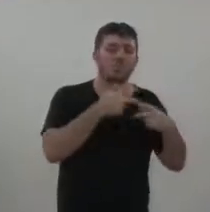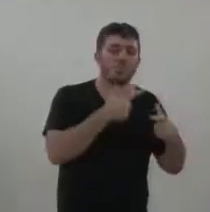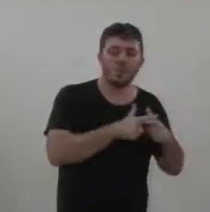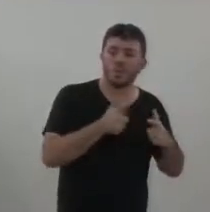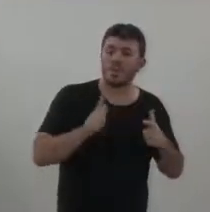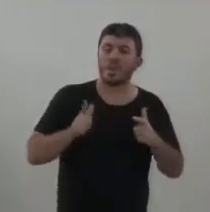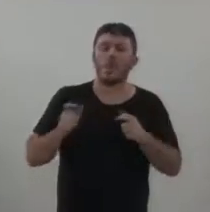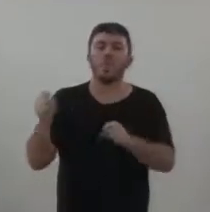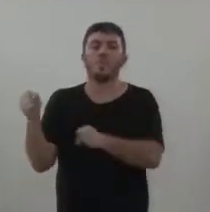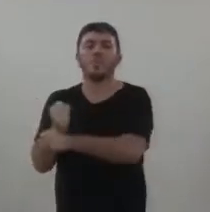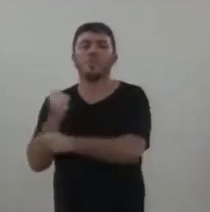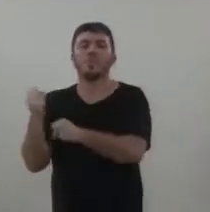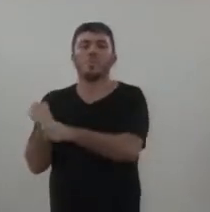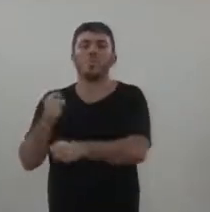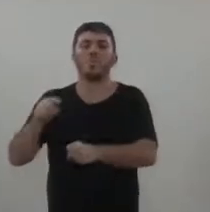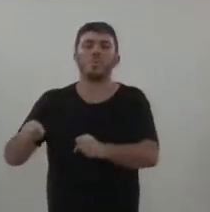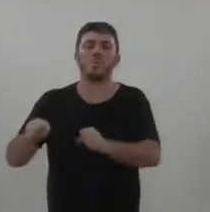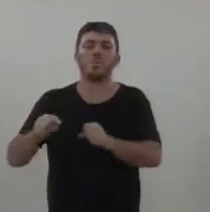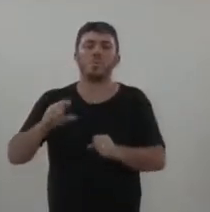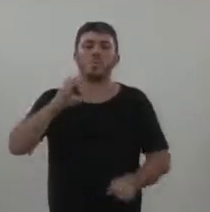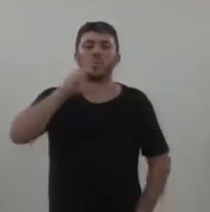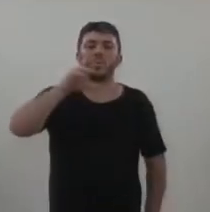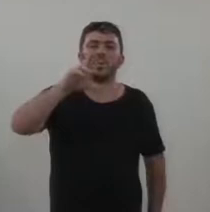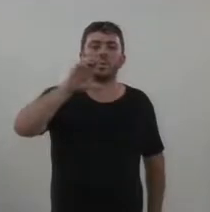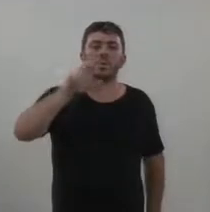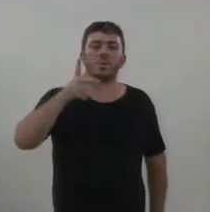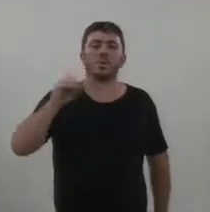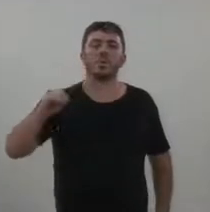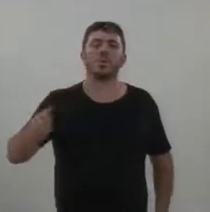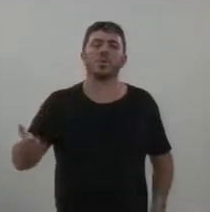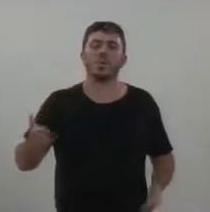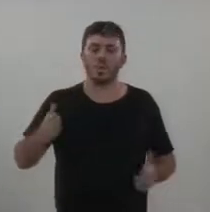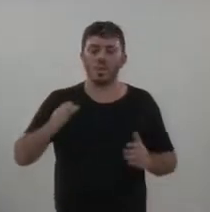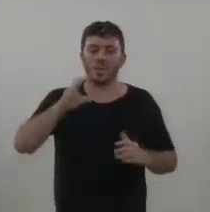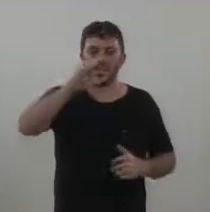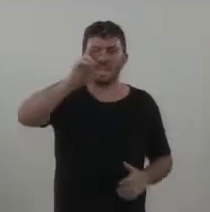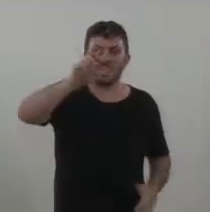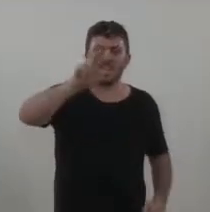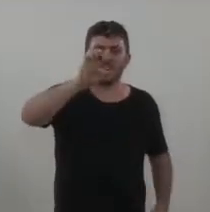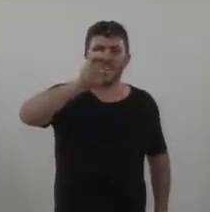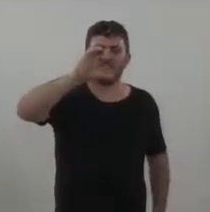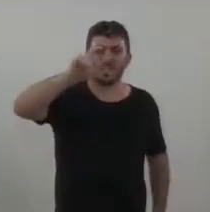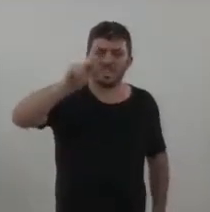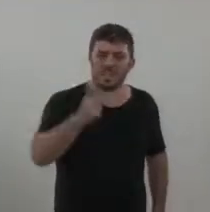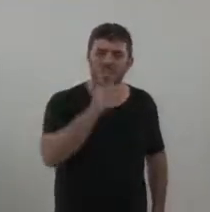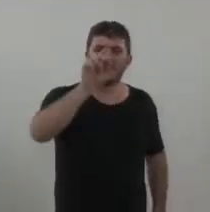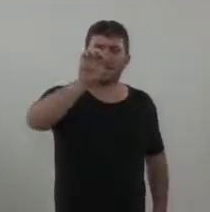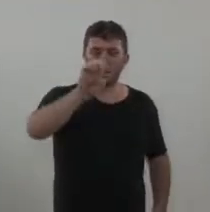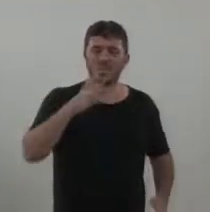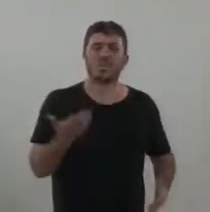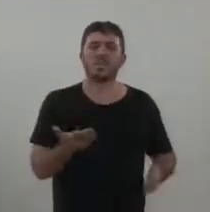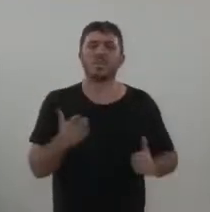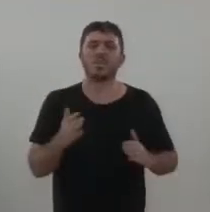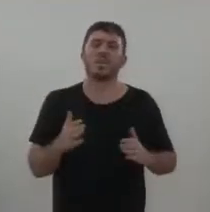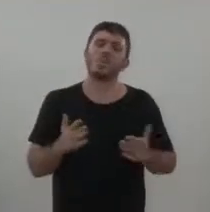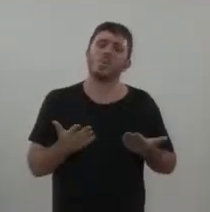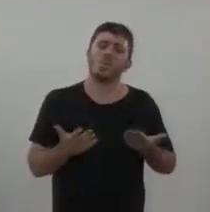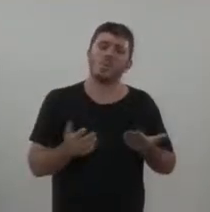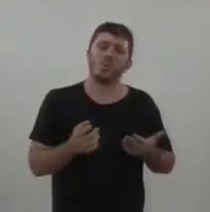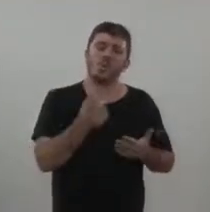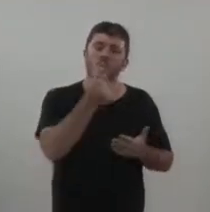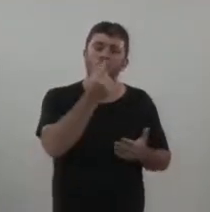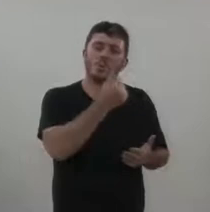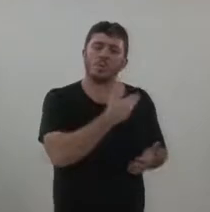feito essa creche, sem contar a fila que existe. Então, assim, não dá para brincar com o dinheiro público,